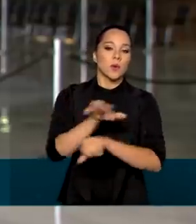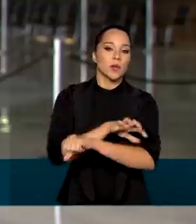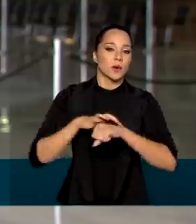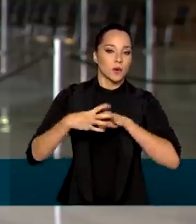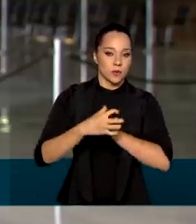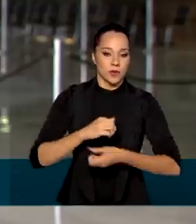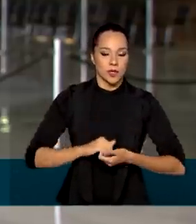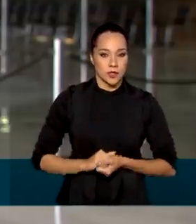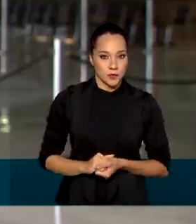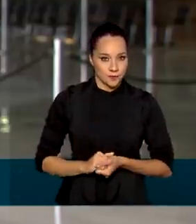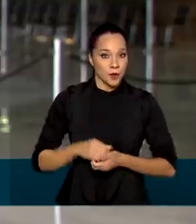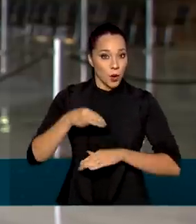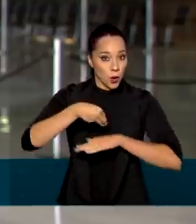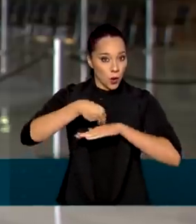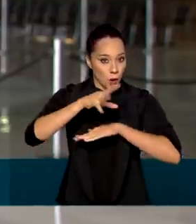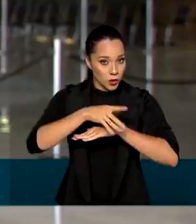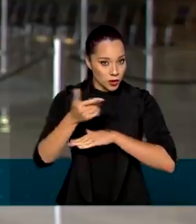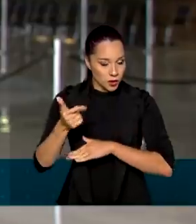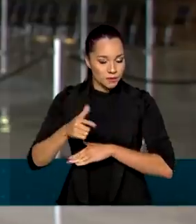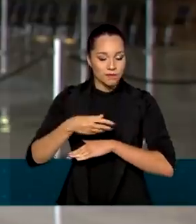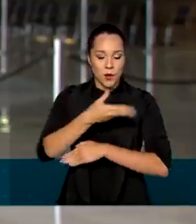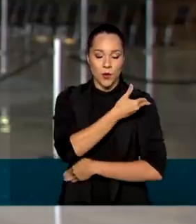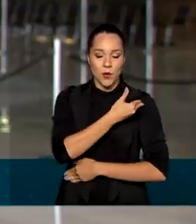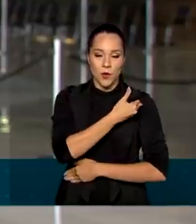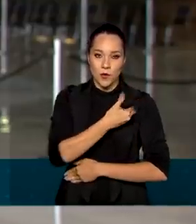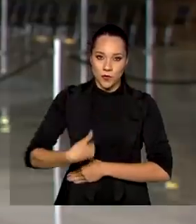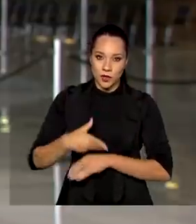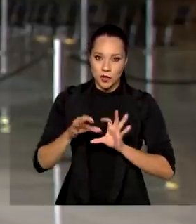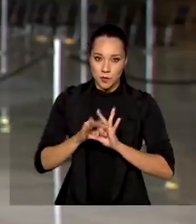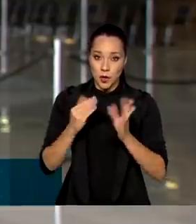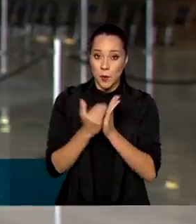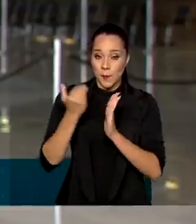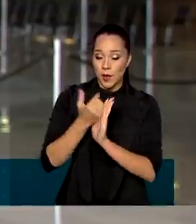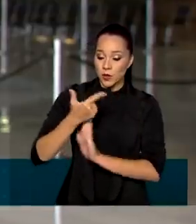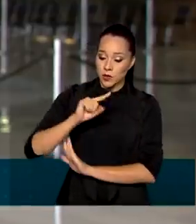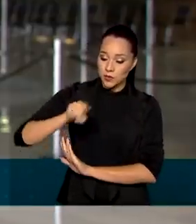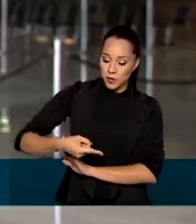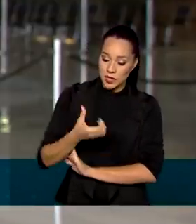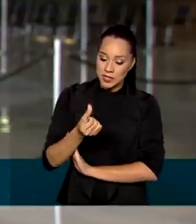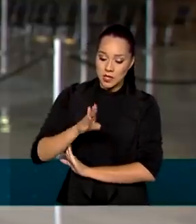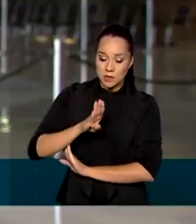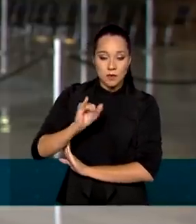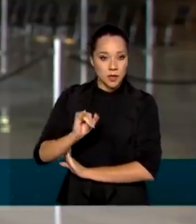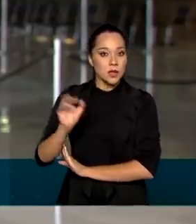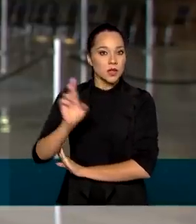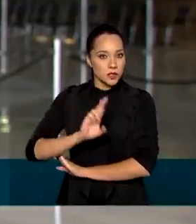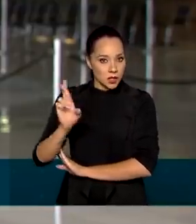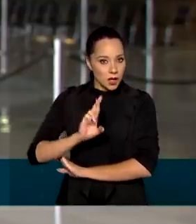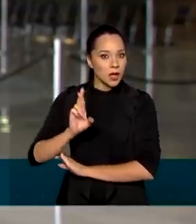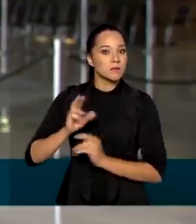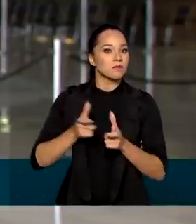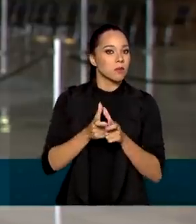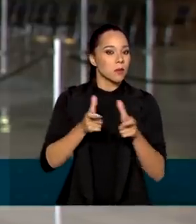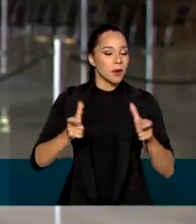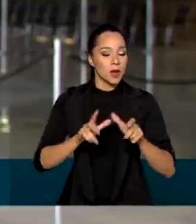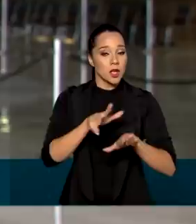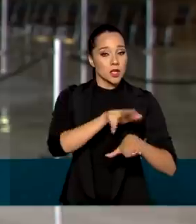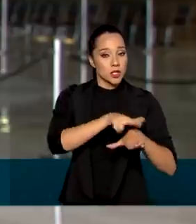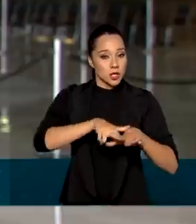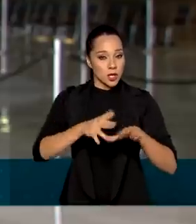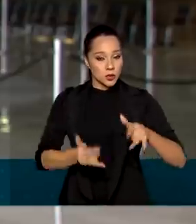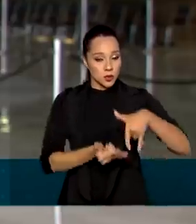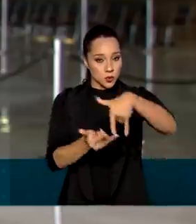Covid-19. E outra informação, o governo federal liberou mais de 2,6 bilhões de reais para ampliação de leitos de UTI,